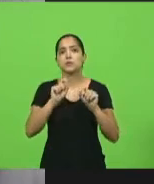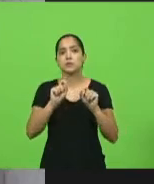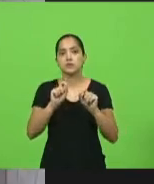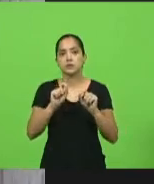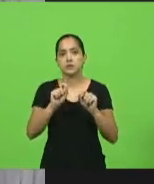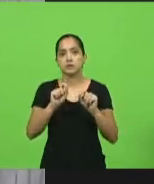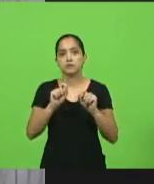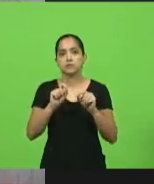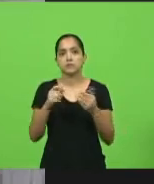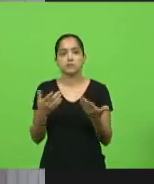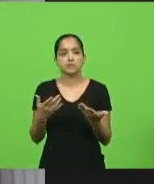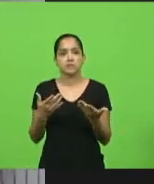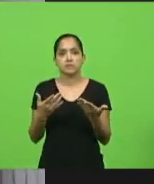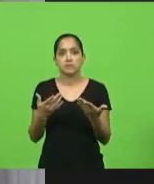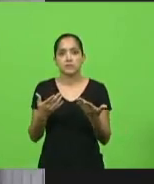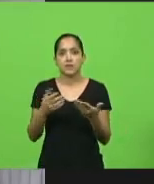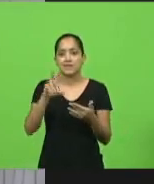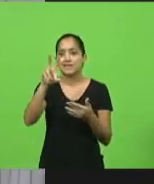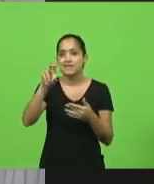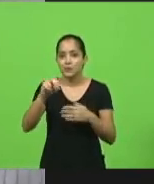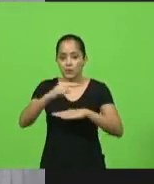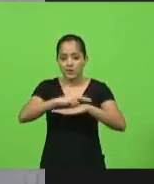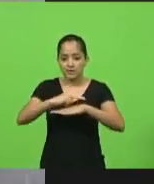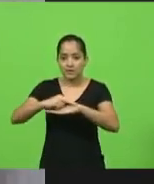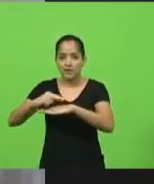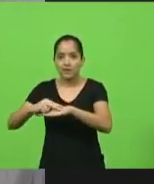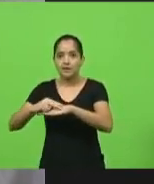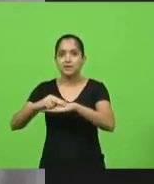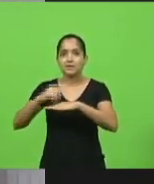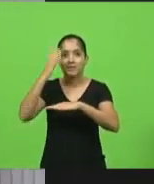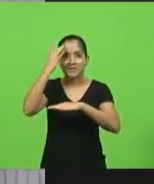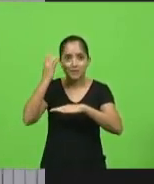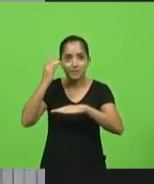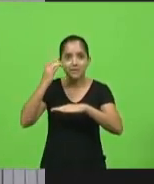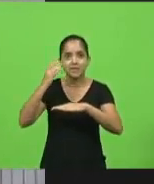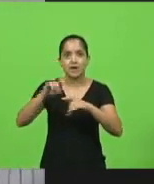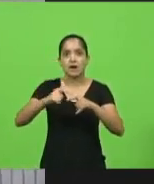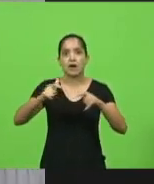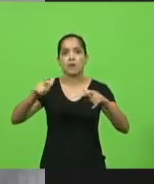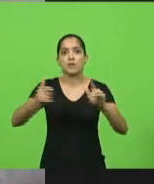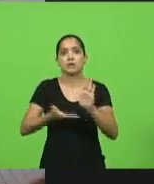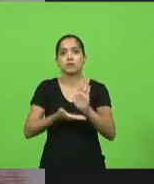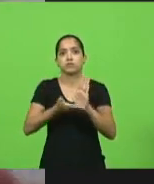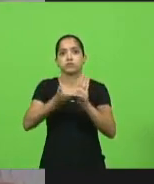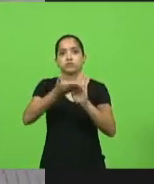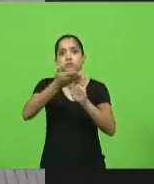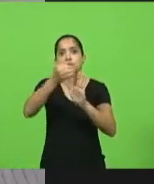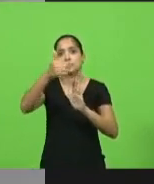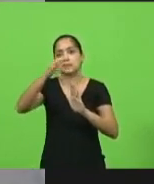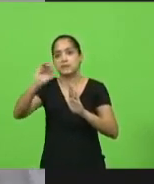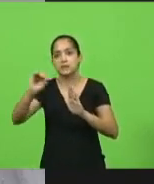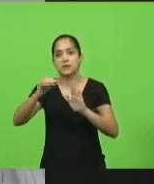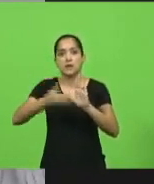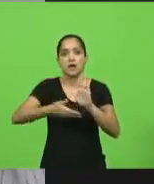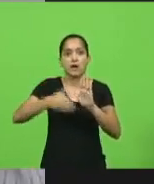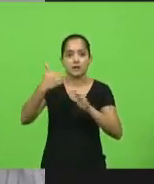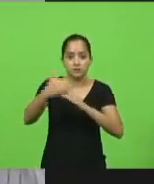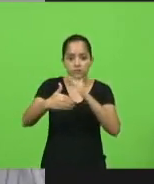Não adianta arrumar 50 leitos hoje, amanhã nós precisamos de 100. Depois da manhã nós precisamos de 150.